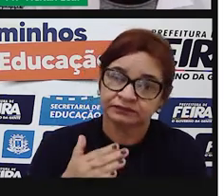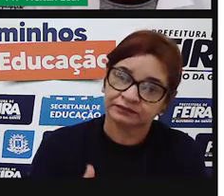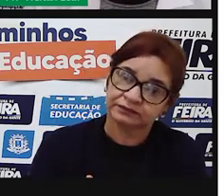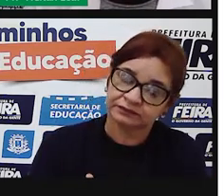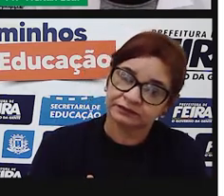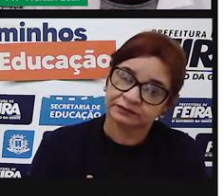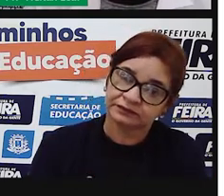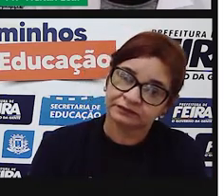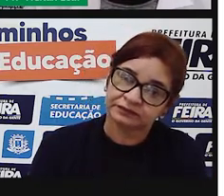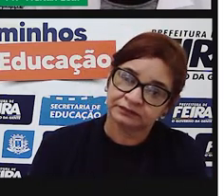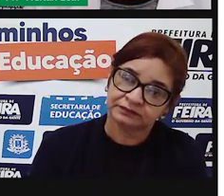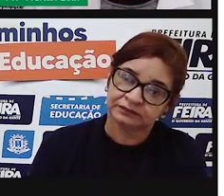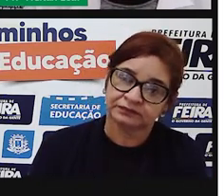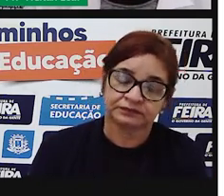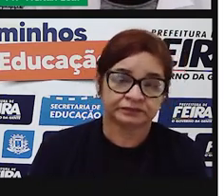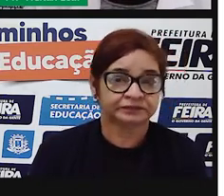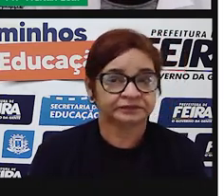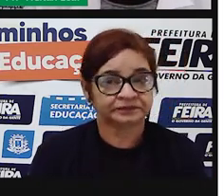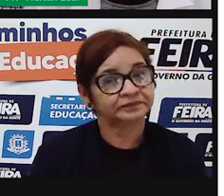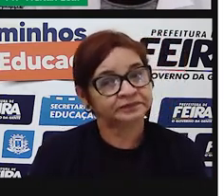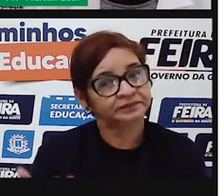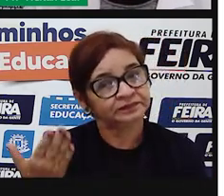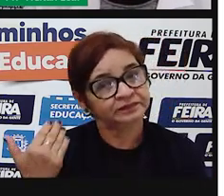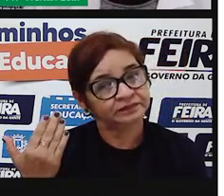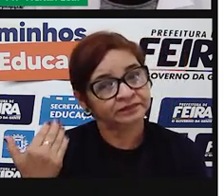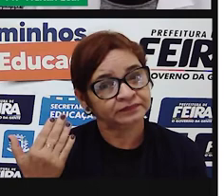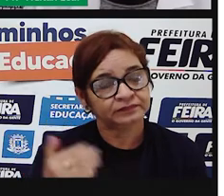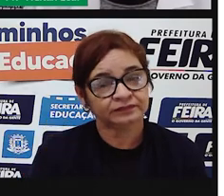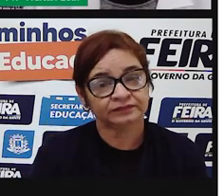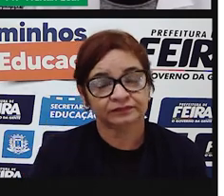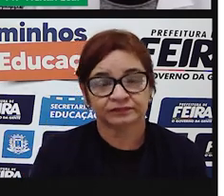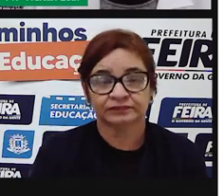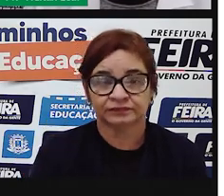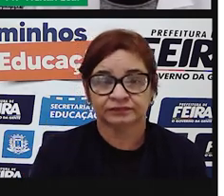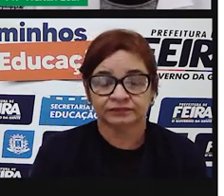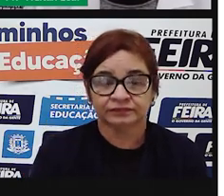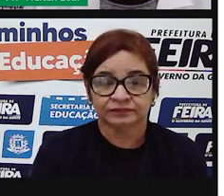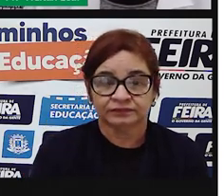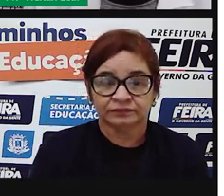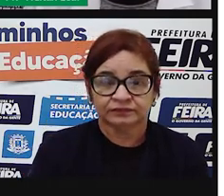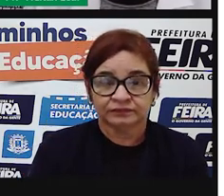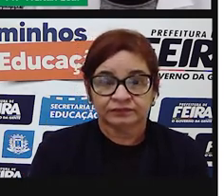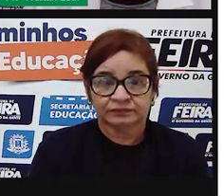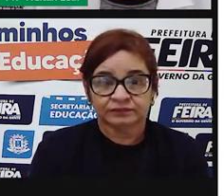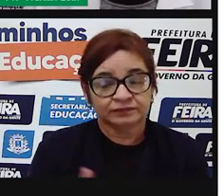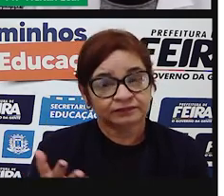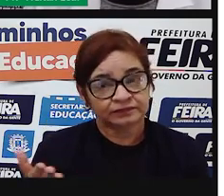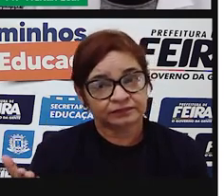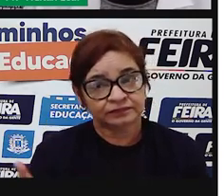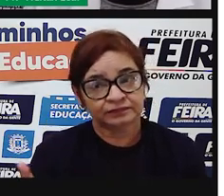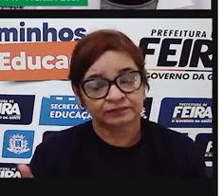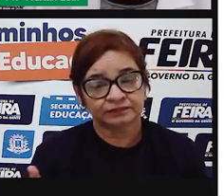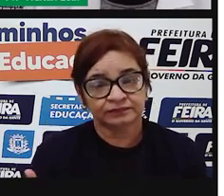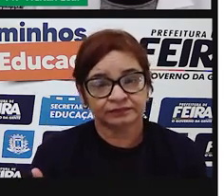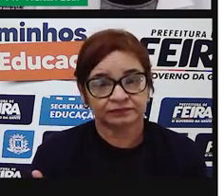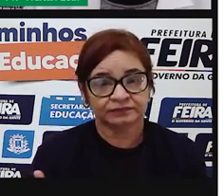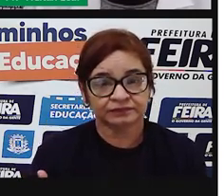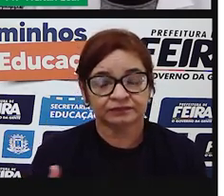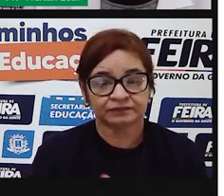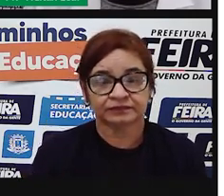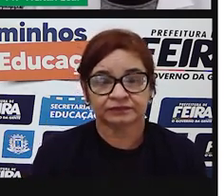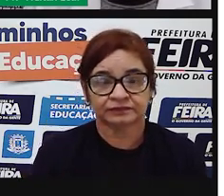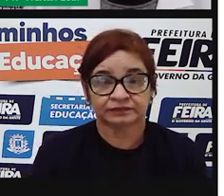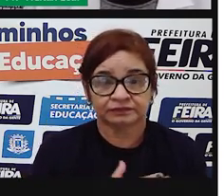o que nós começamos na aula anterior, vamos ver o sinal de pontuação